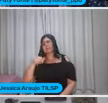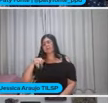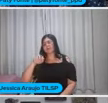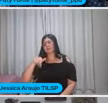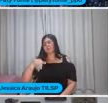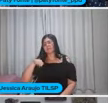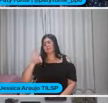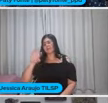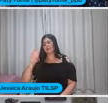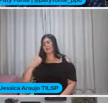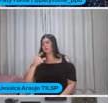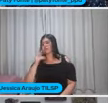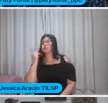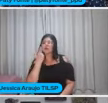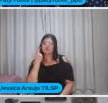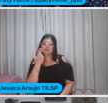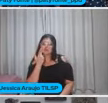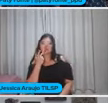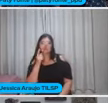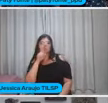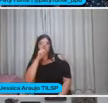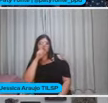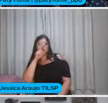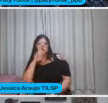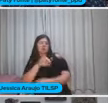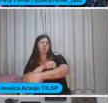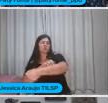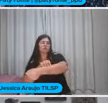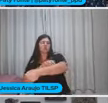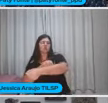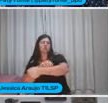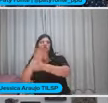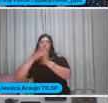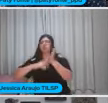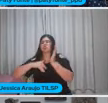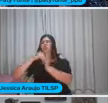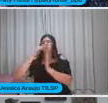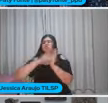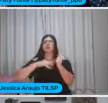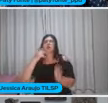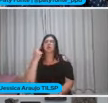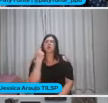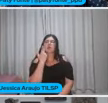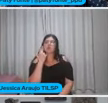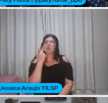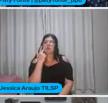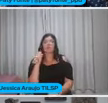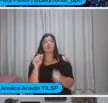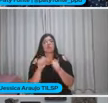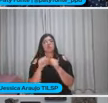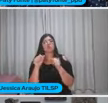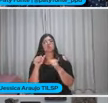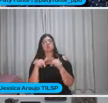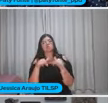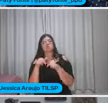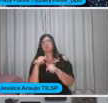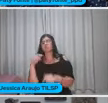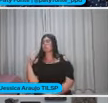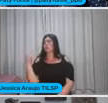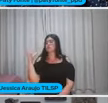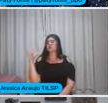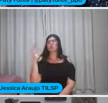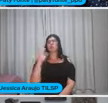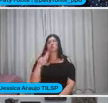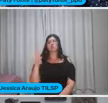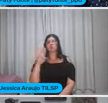Que não tenham risco de alergia Tintas naturais Sim Eu faço um trabalho De geossciências Usando